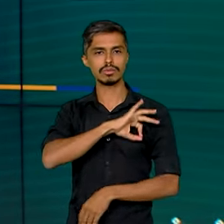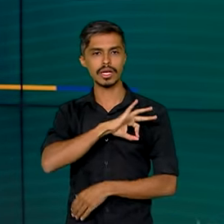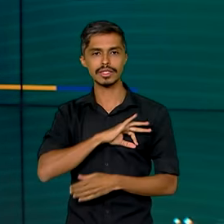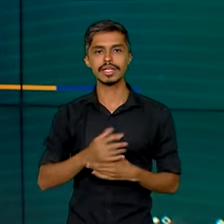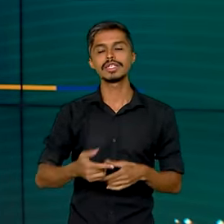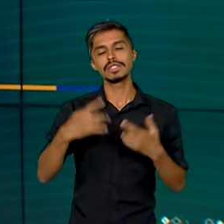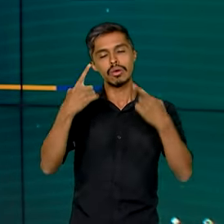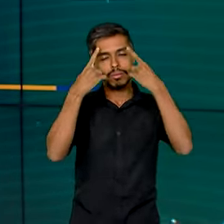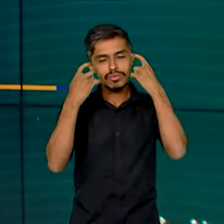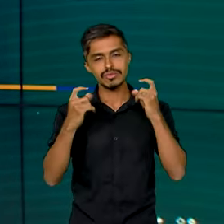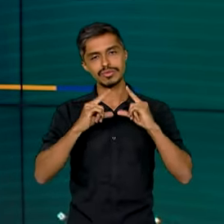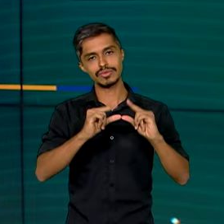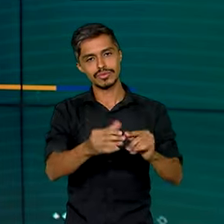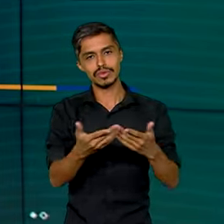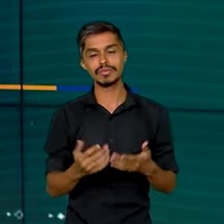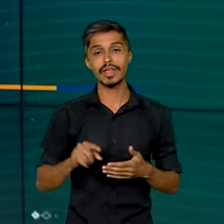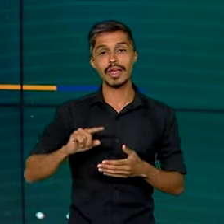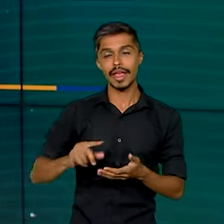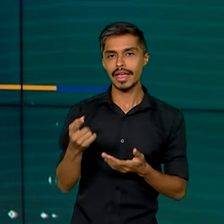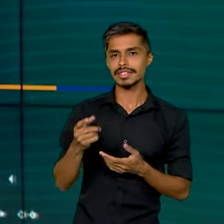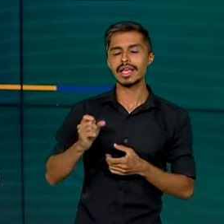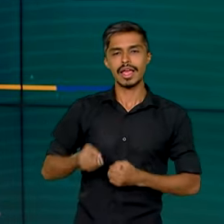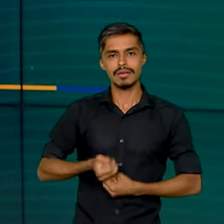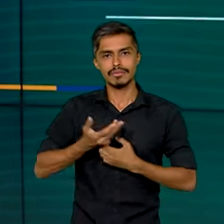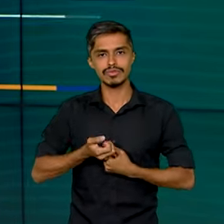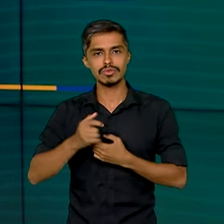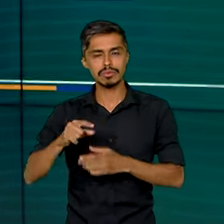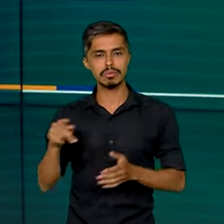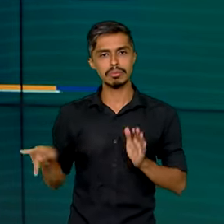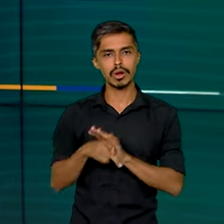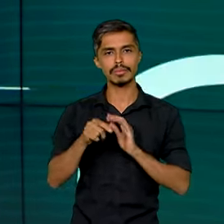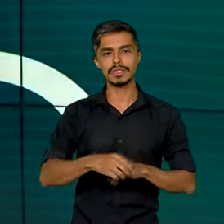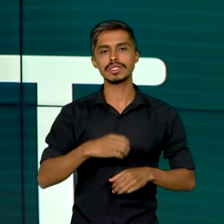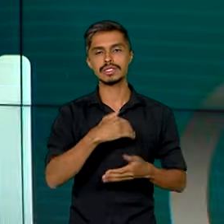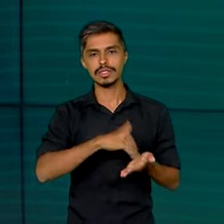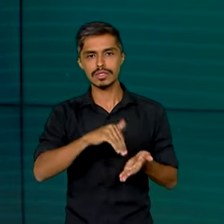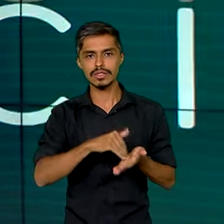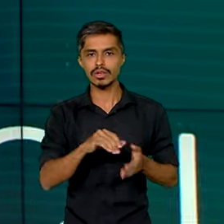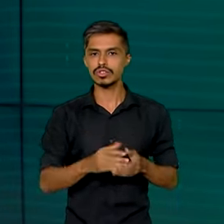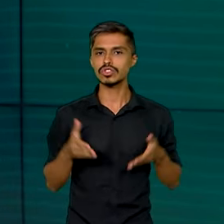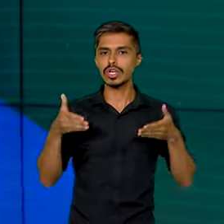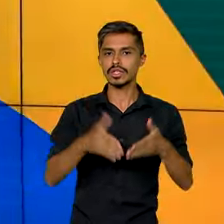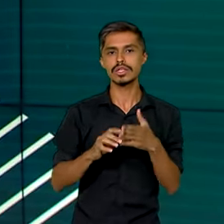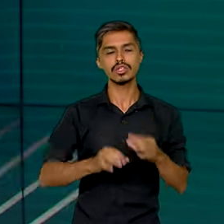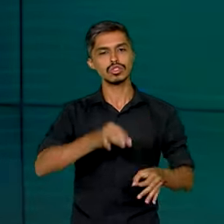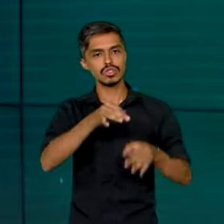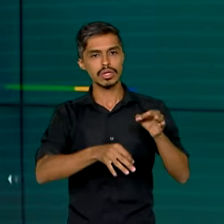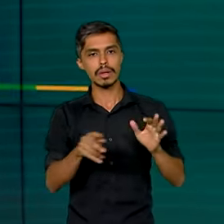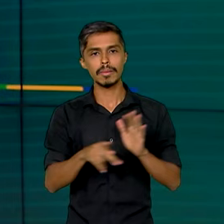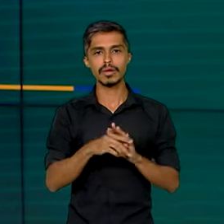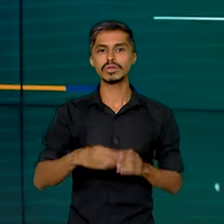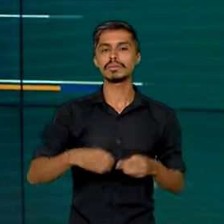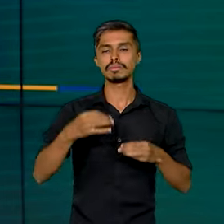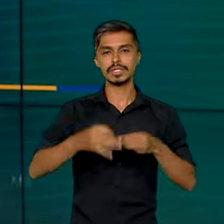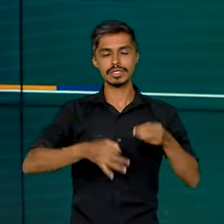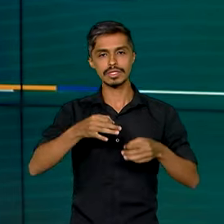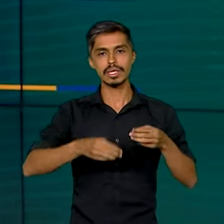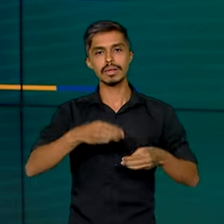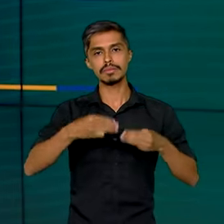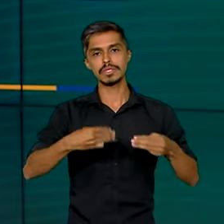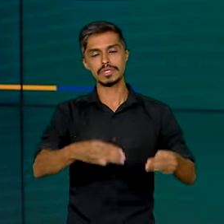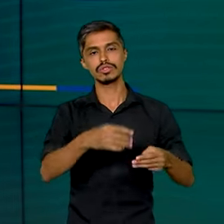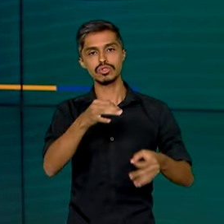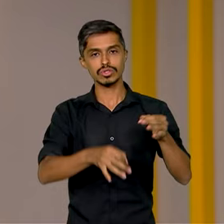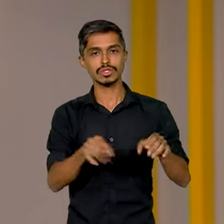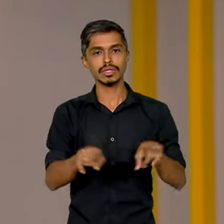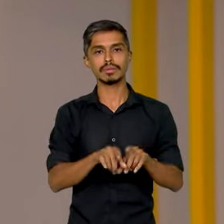de violência. Essas são algumas das frentes de atuação da Secretaria de Acesso à Justiça do Ministério da Justiça e Segurança